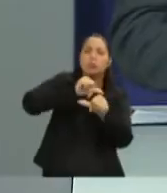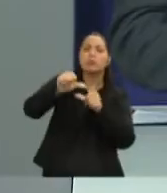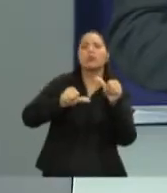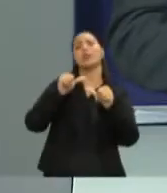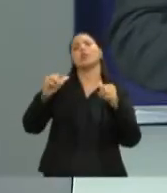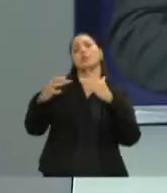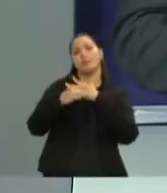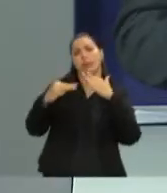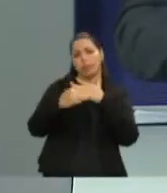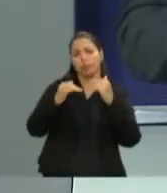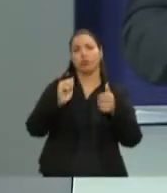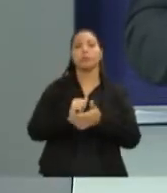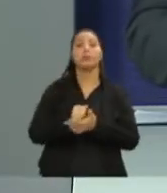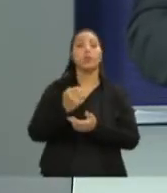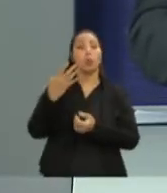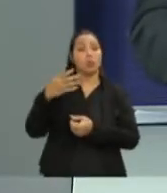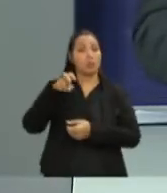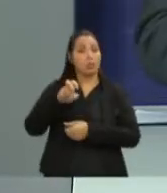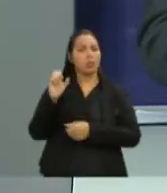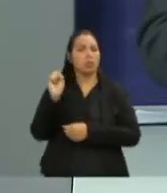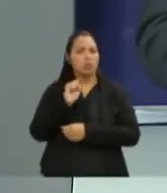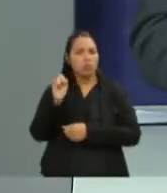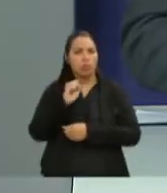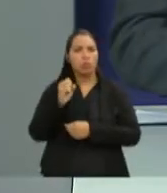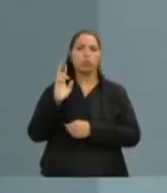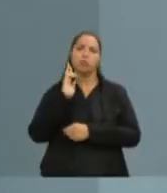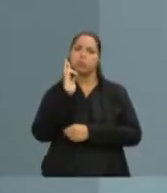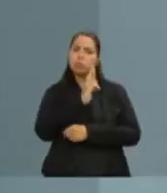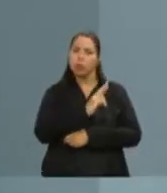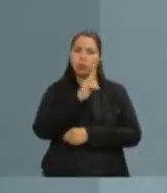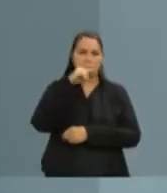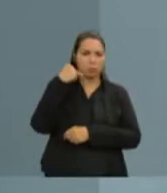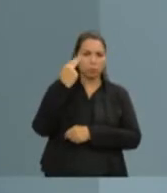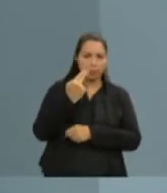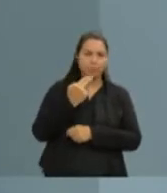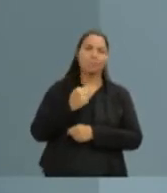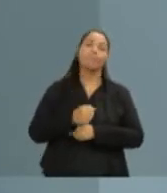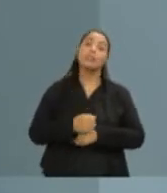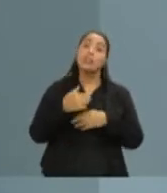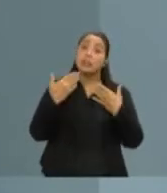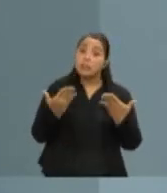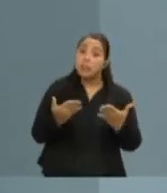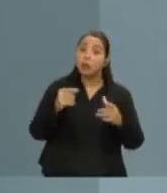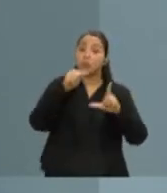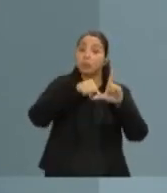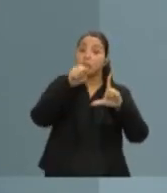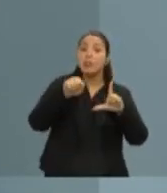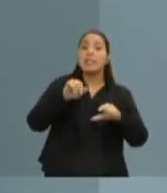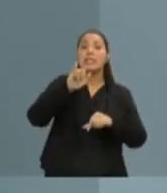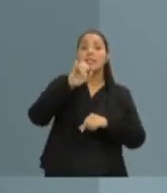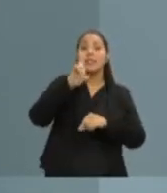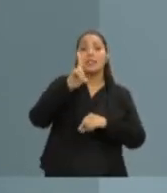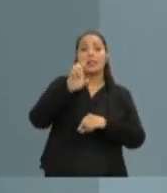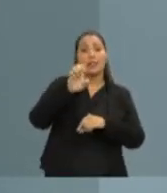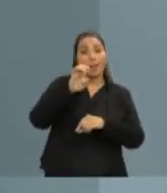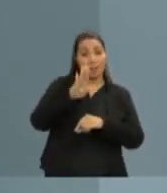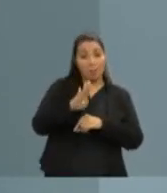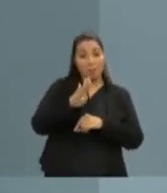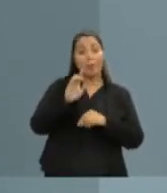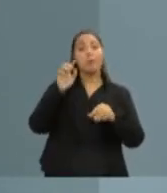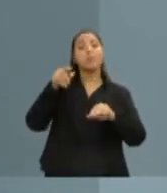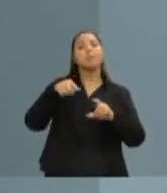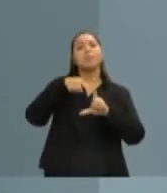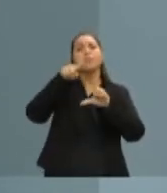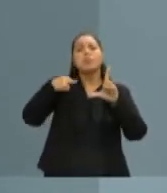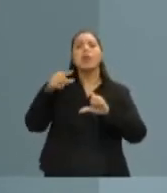45 segundos para a tréplica do candidato Pasolini. Sem dúvida nenhuma, o IDEB é um índice que mede a qualidade do ensino. E é